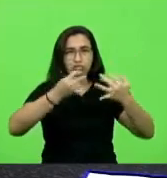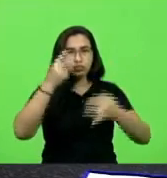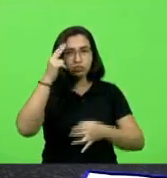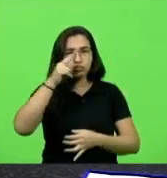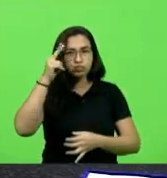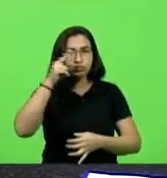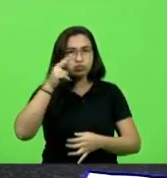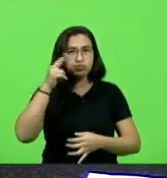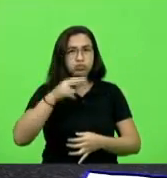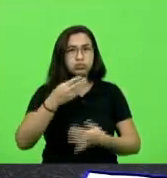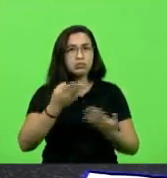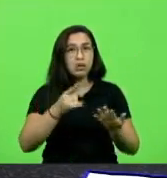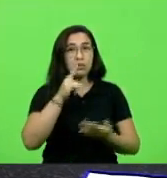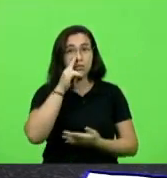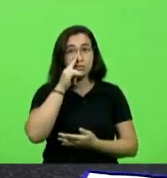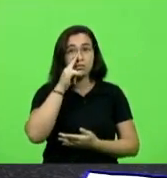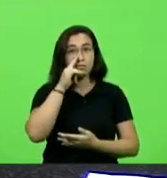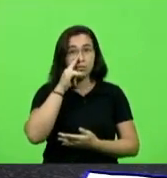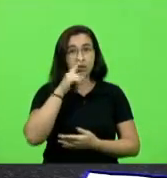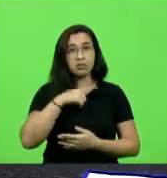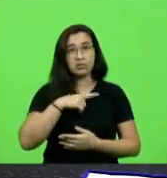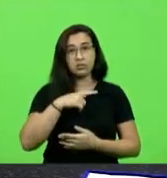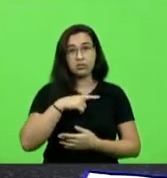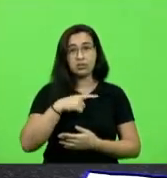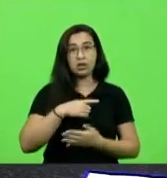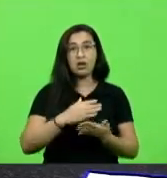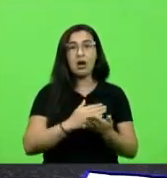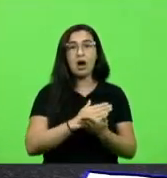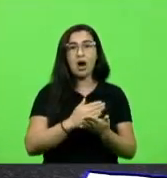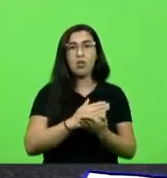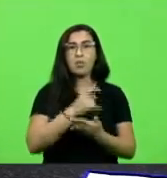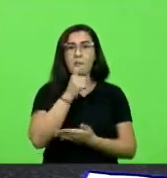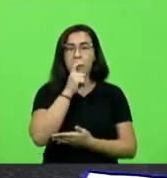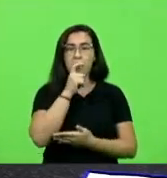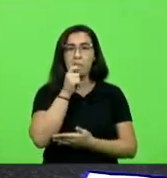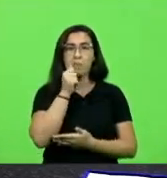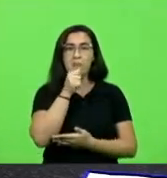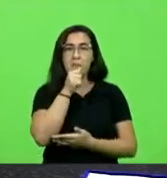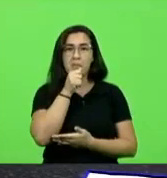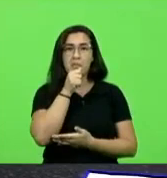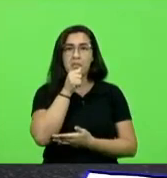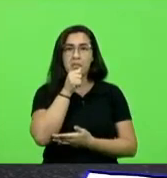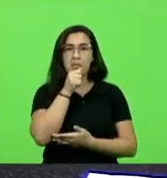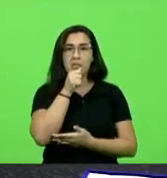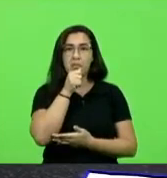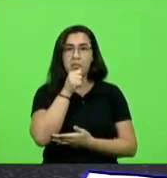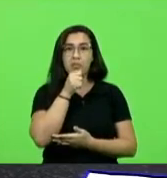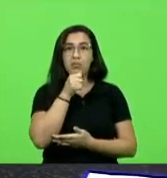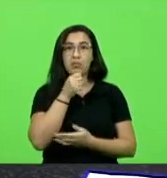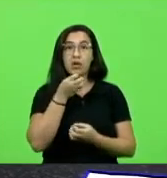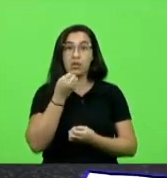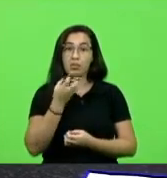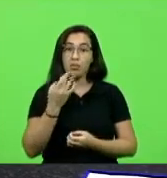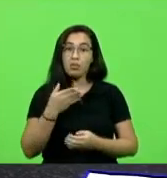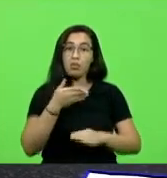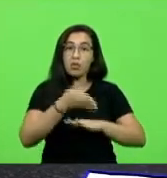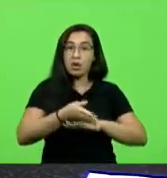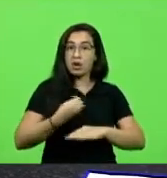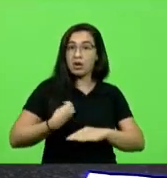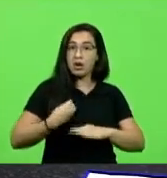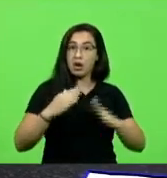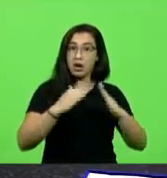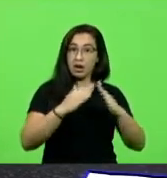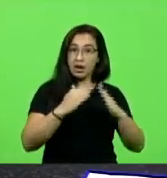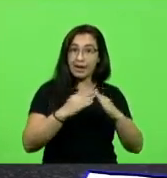risco que passaram de alguns pais que por sorte estavam em casa e conseguiram